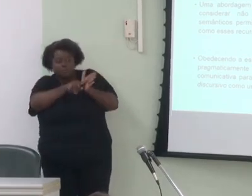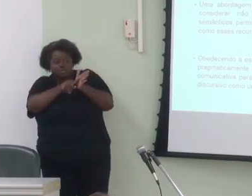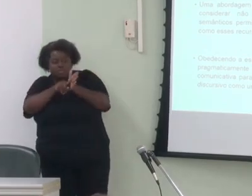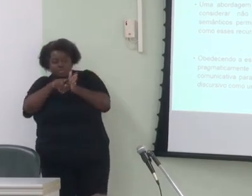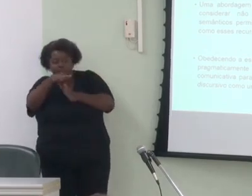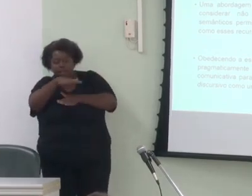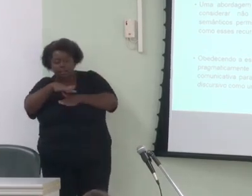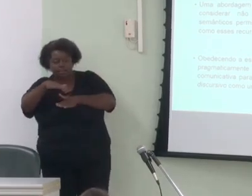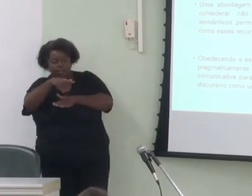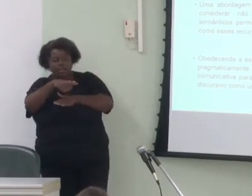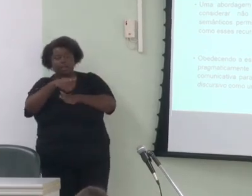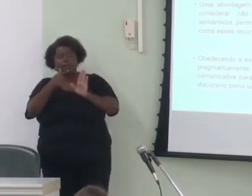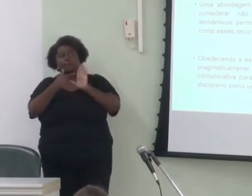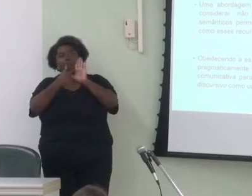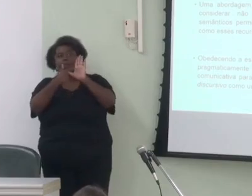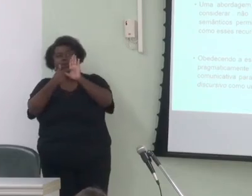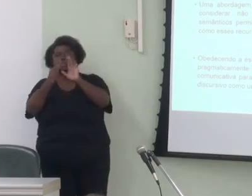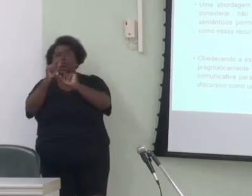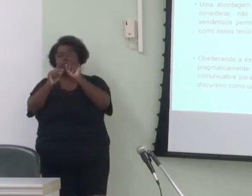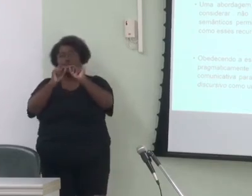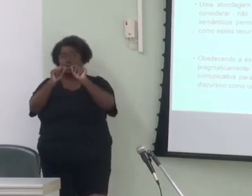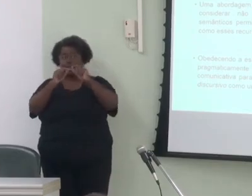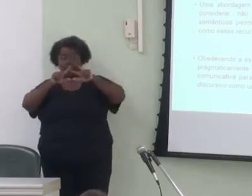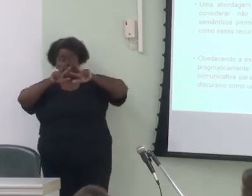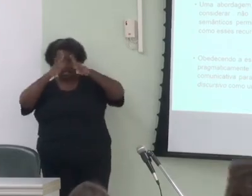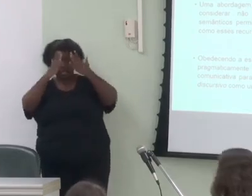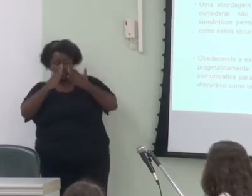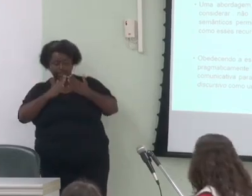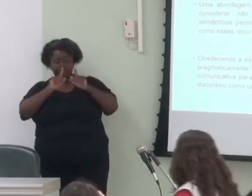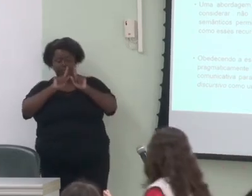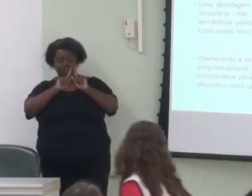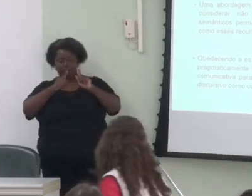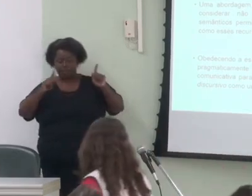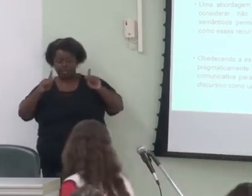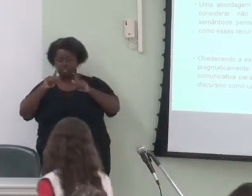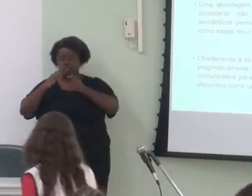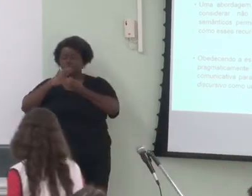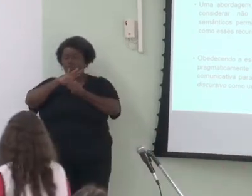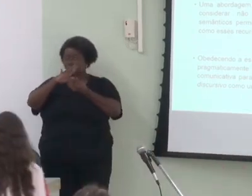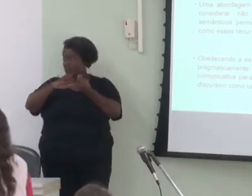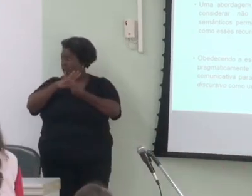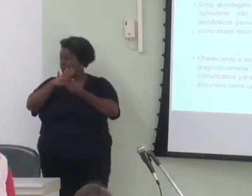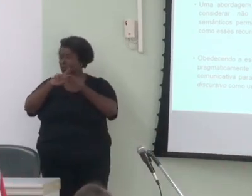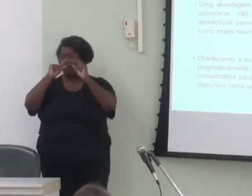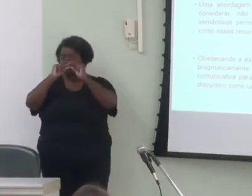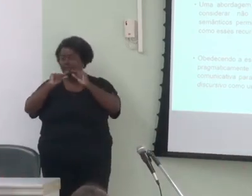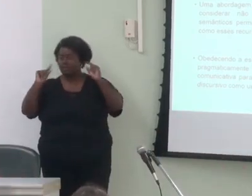de expansão da unidade de análise da gramática funcional da frase para o discurso.